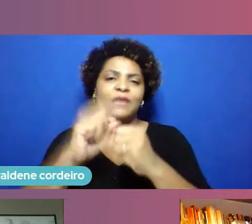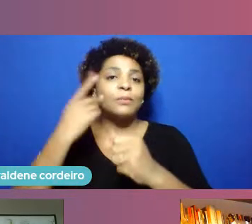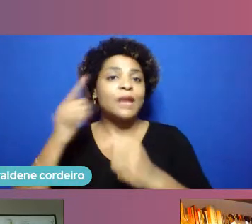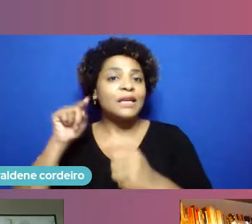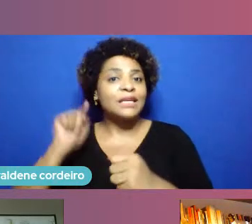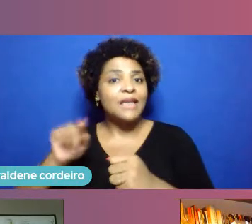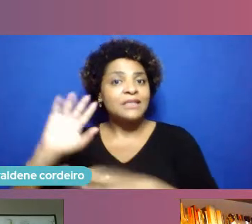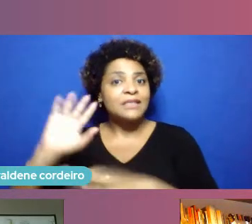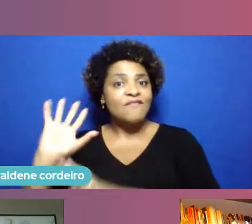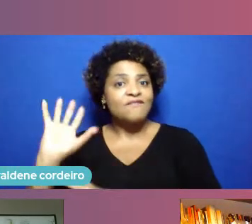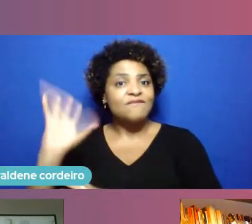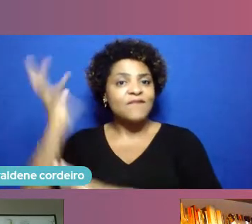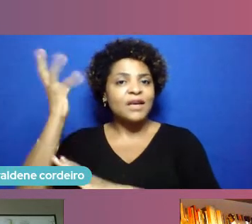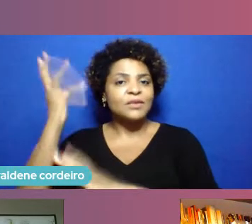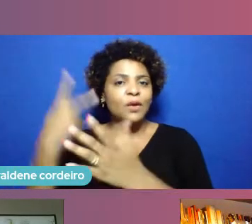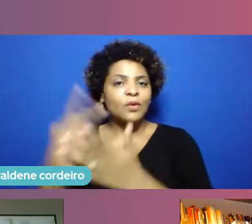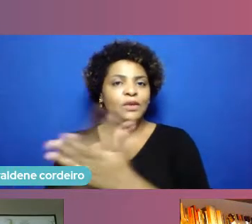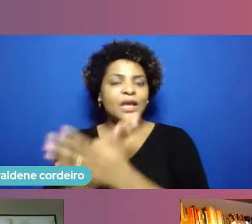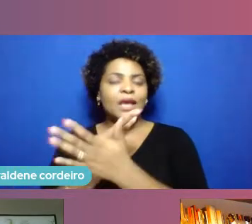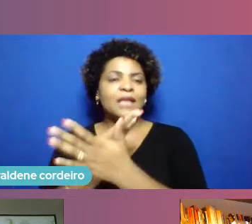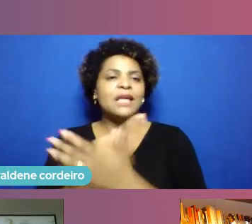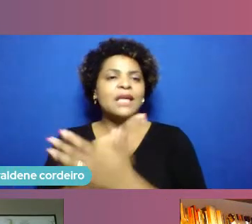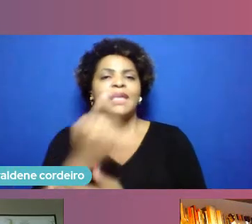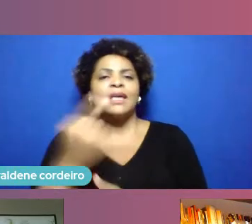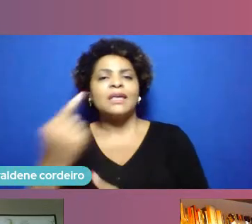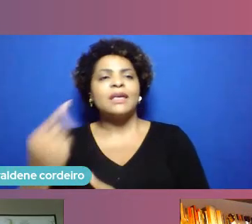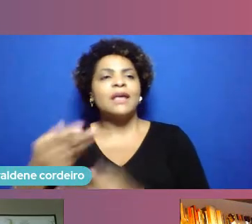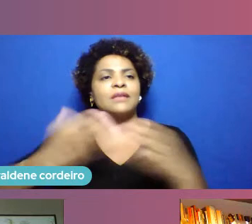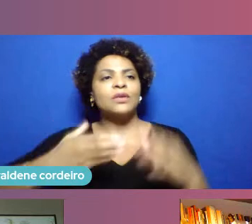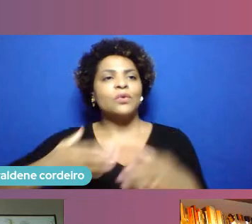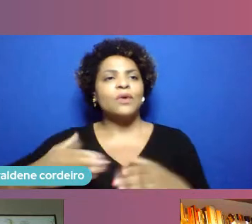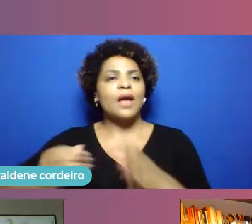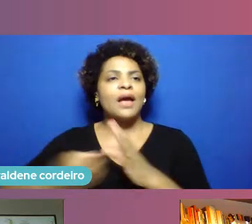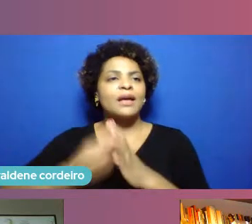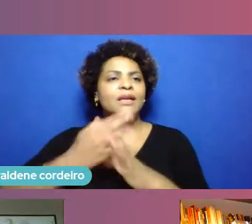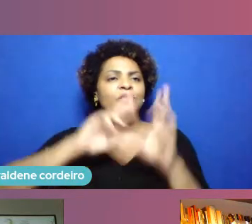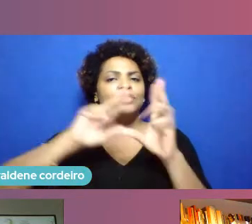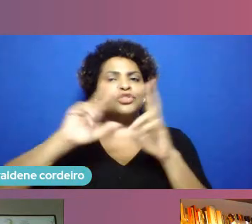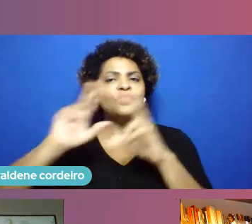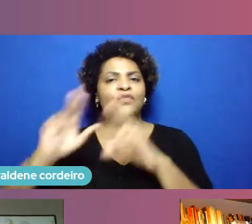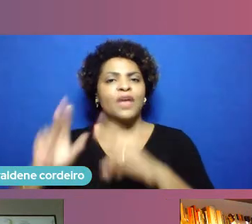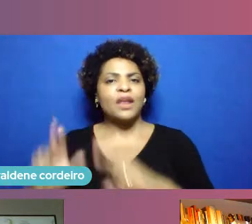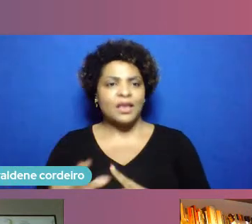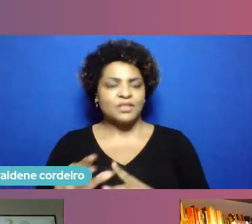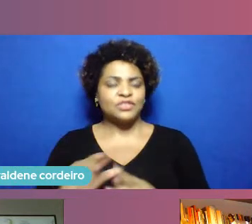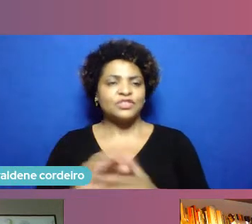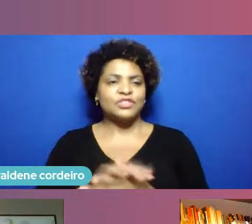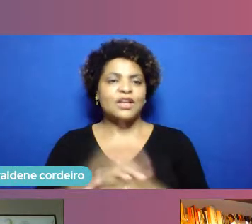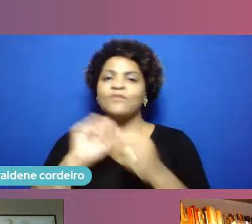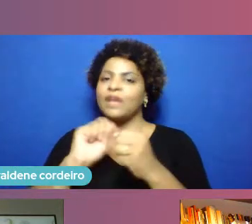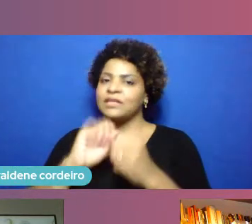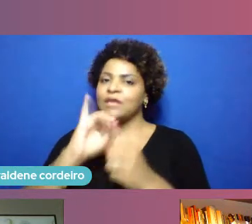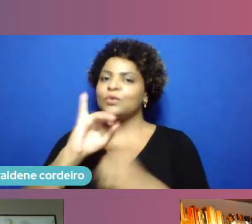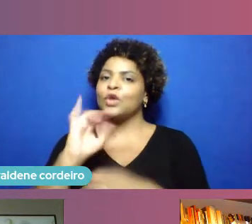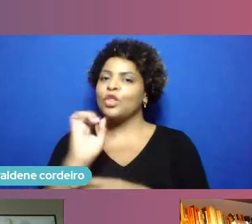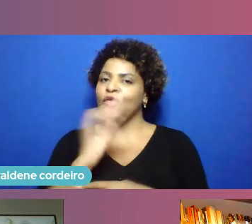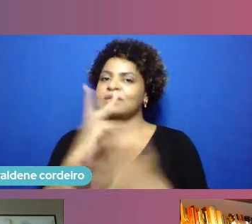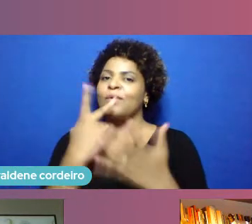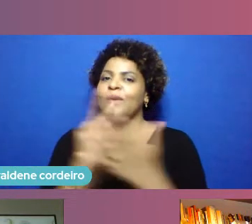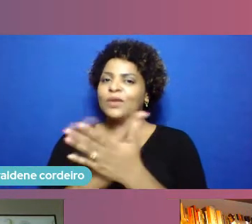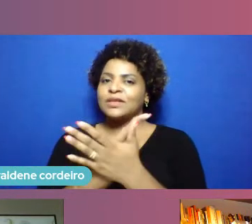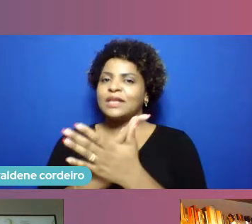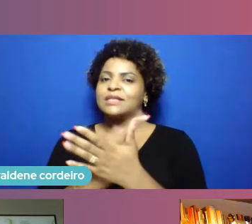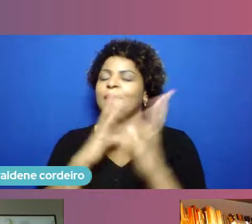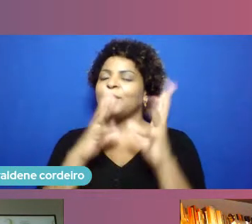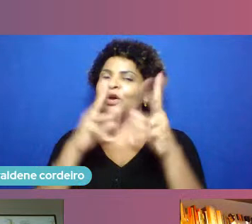que em cada ponto ele está sendo criado de diferentes formas se é um hub se é um centro mas fazendo a inovação acontecer por toda essa